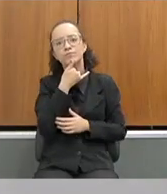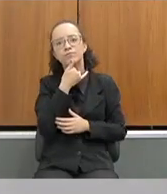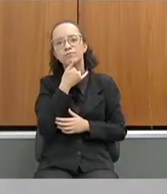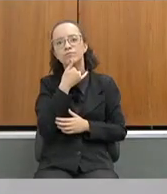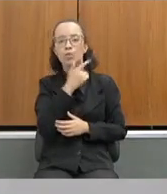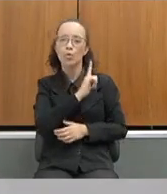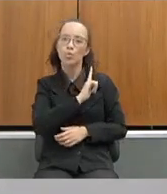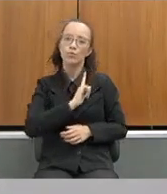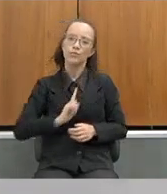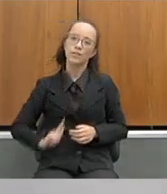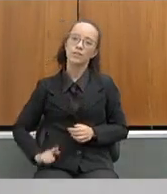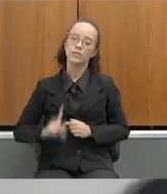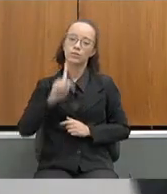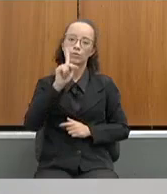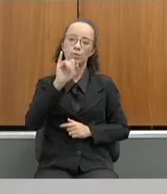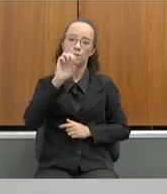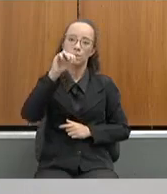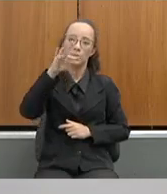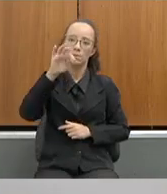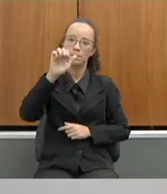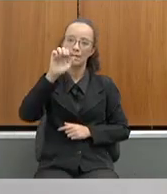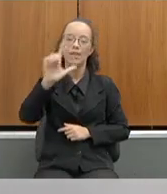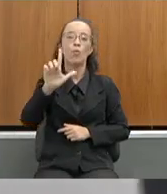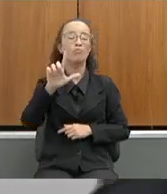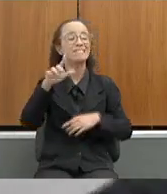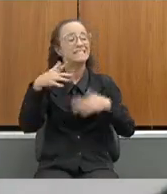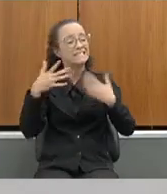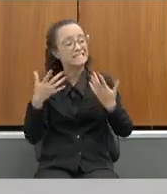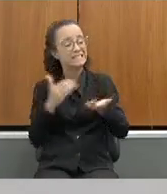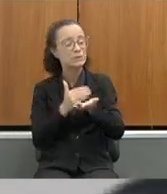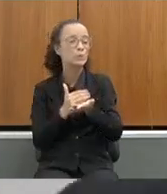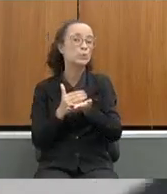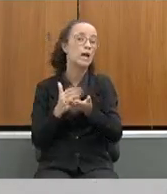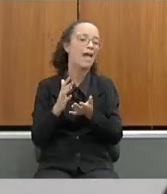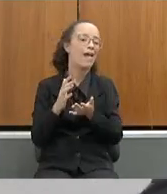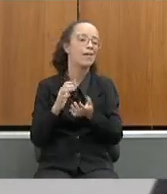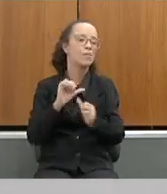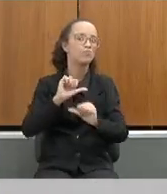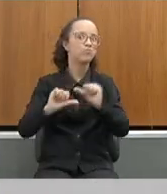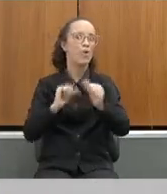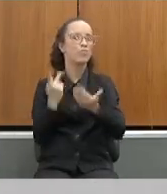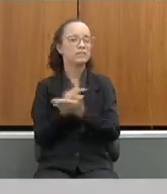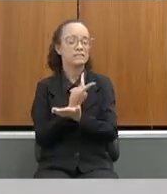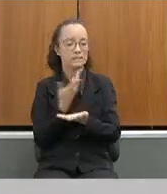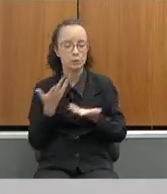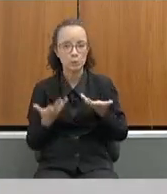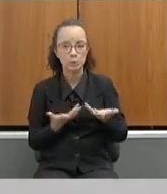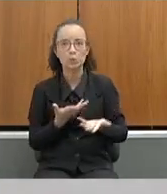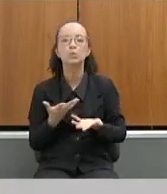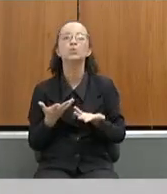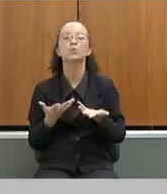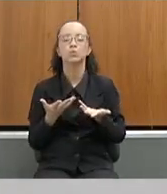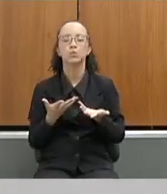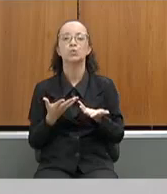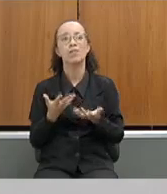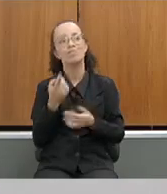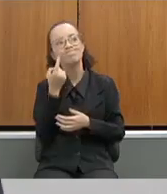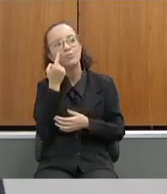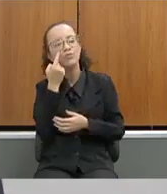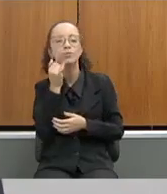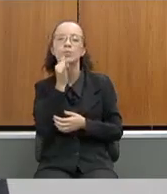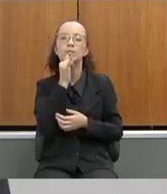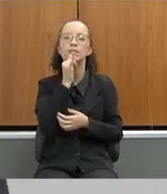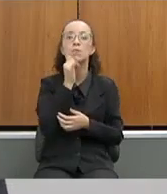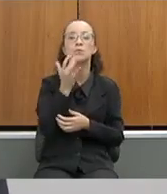governo do Pimentel. E aí, as coisas mudaram bastante, mudaram bastante. Eu vi, por